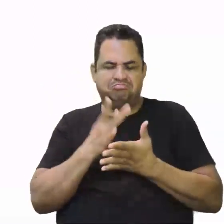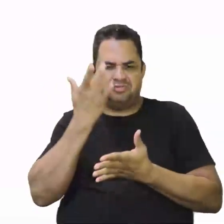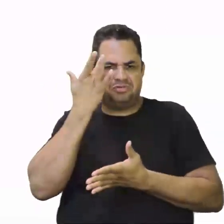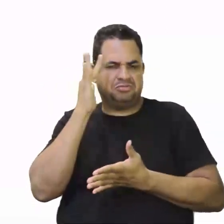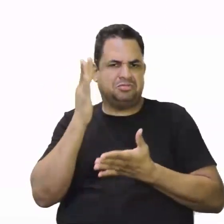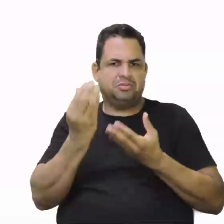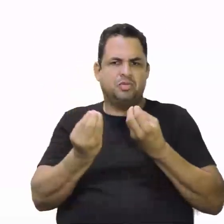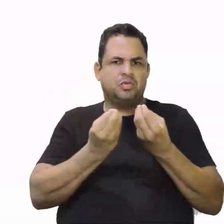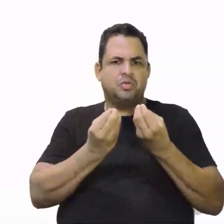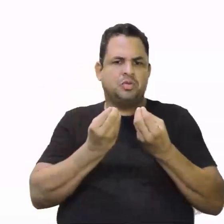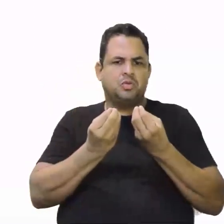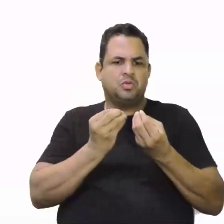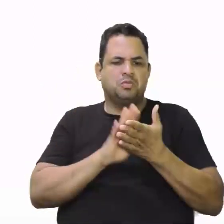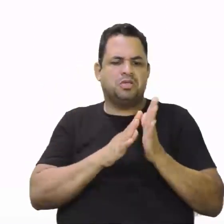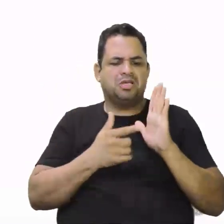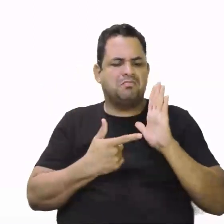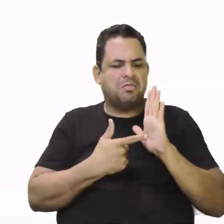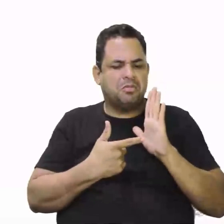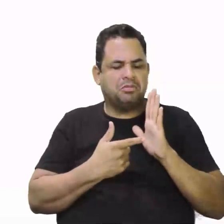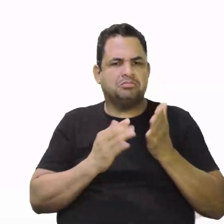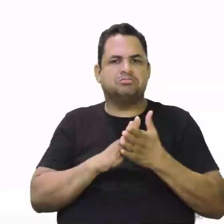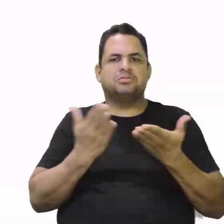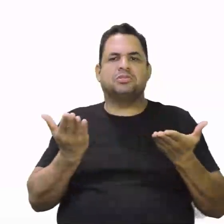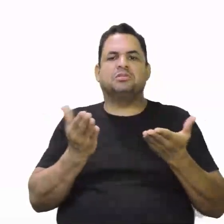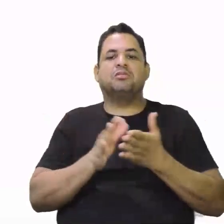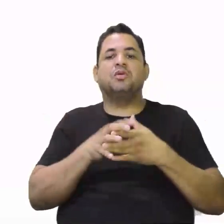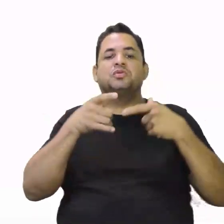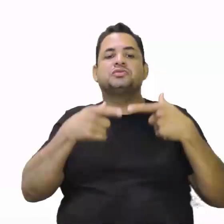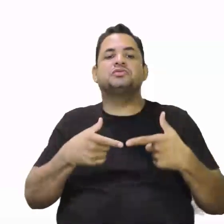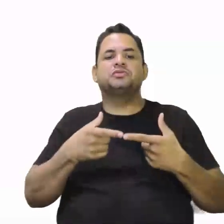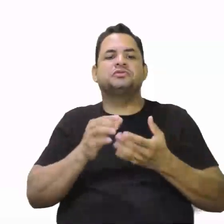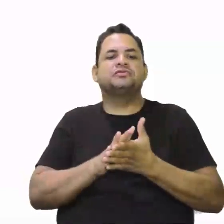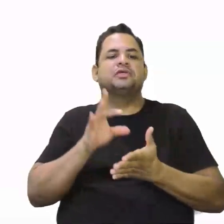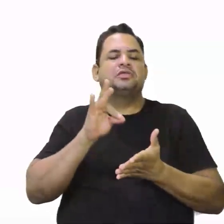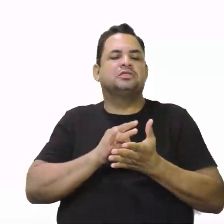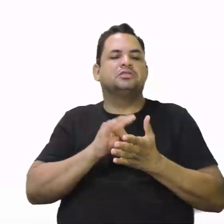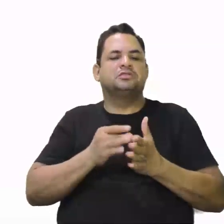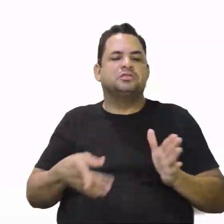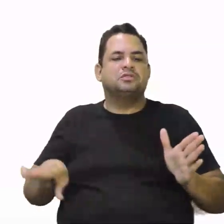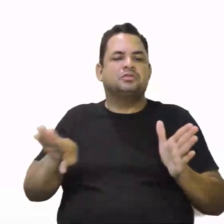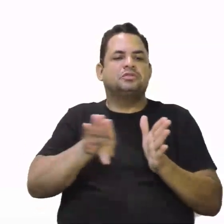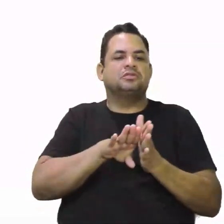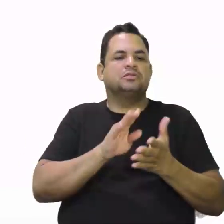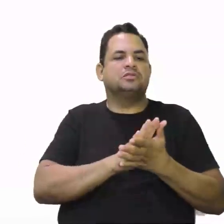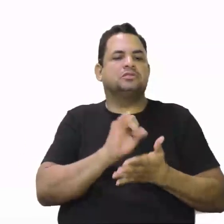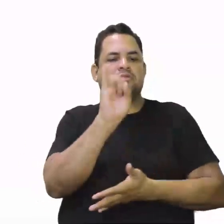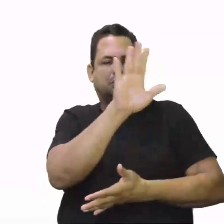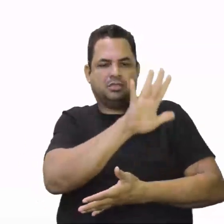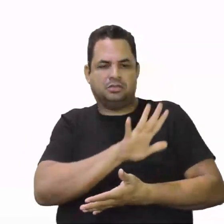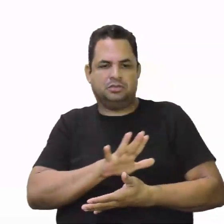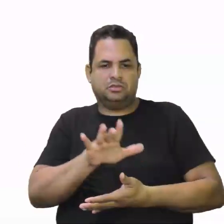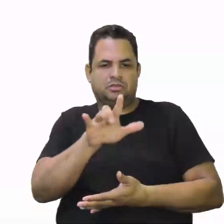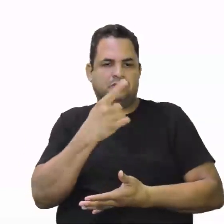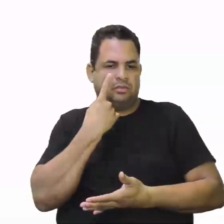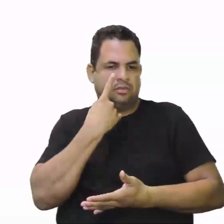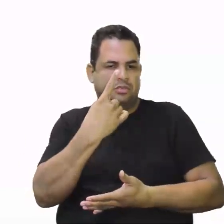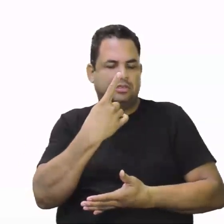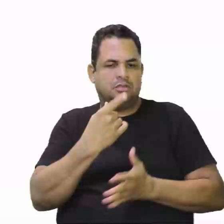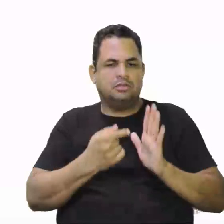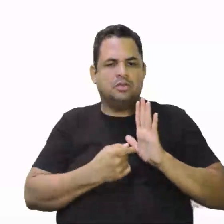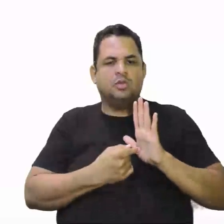Como ele comprovar daquele momento onde ele tinha chegado. Olha aí essa figura aí. Que mostra